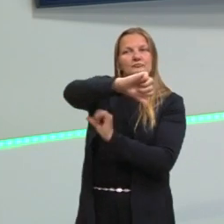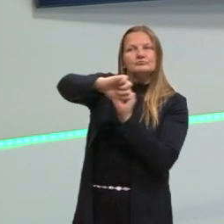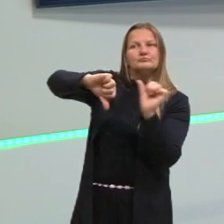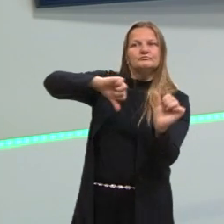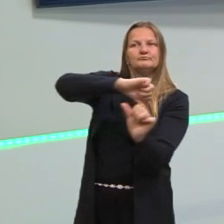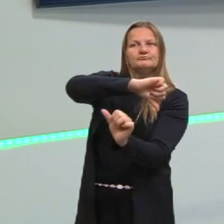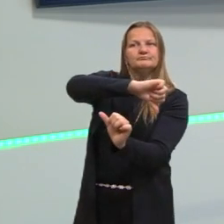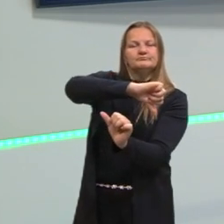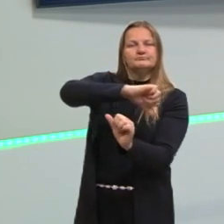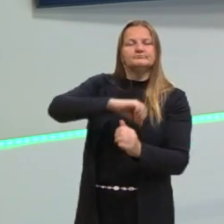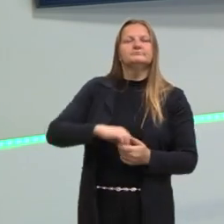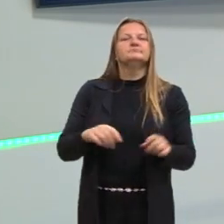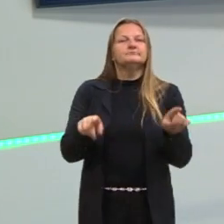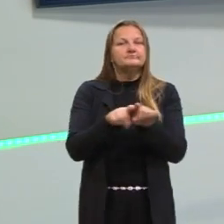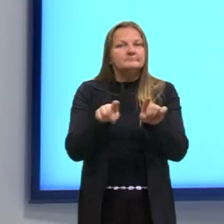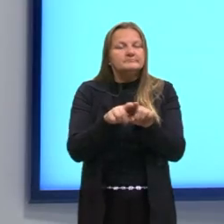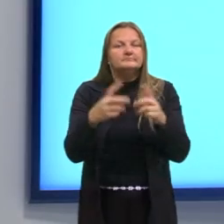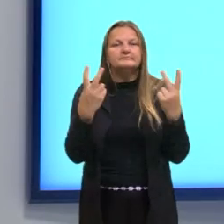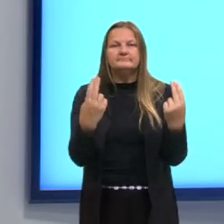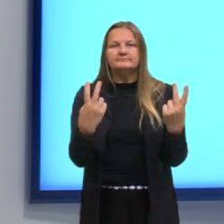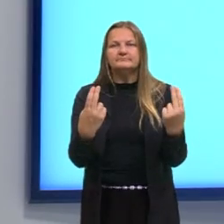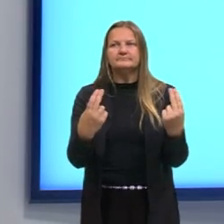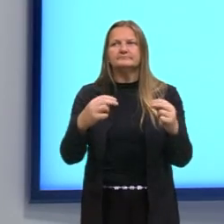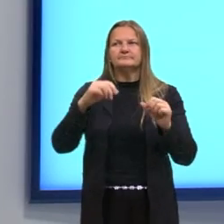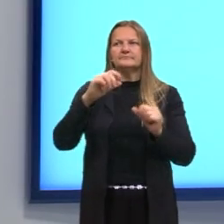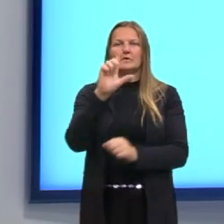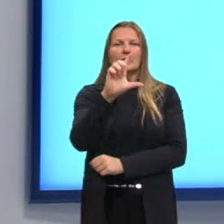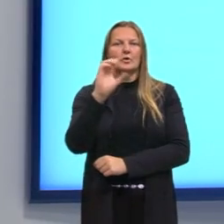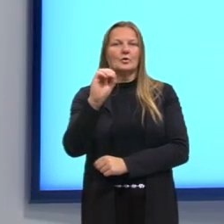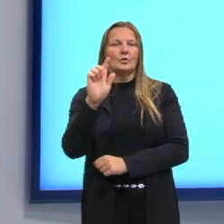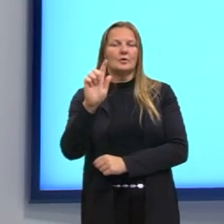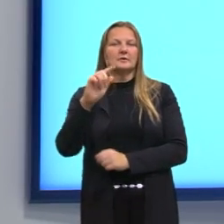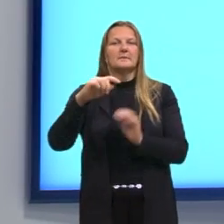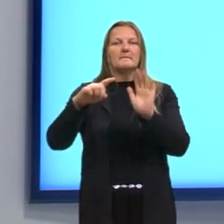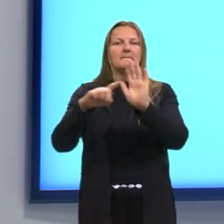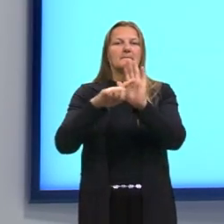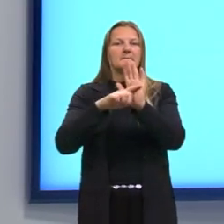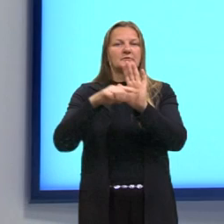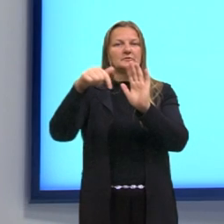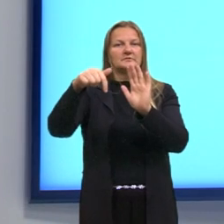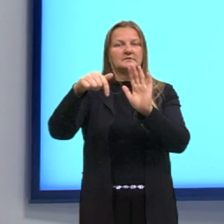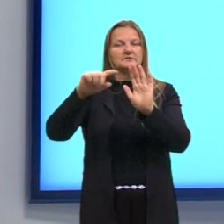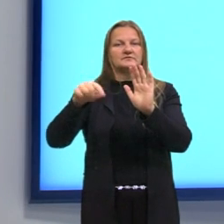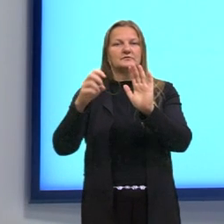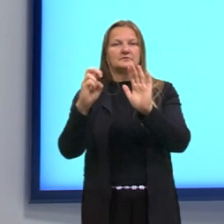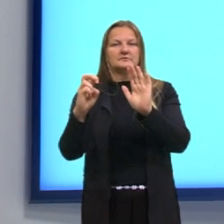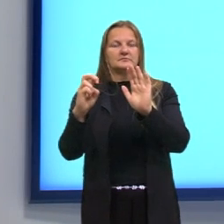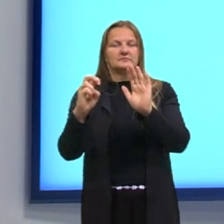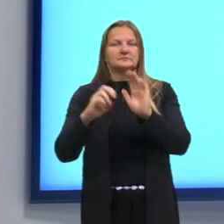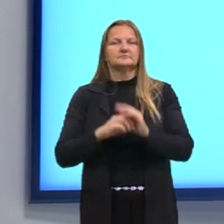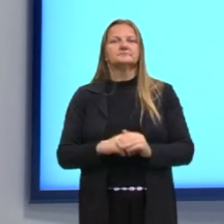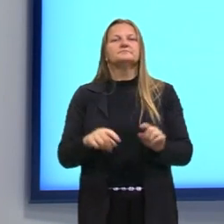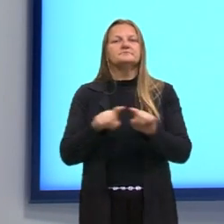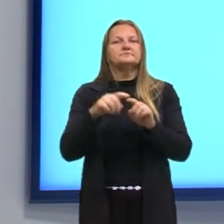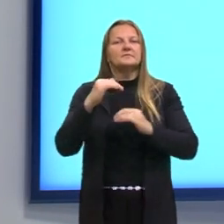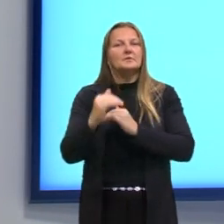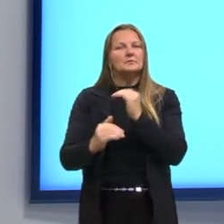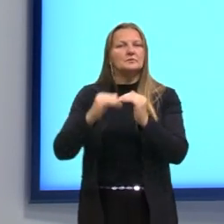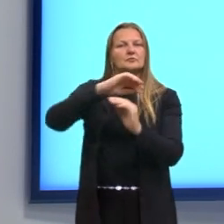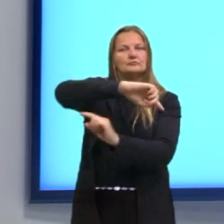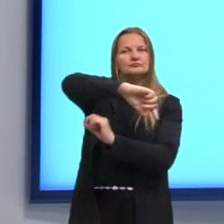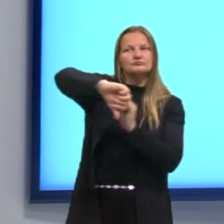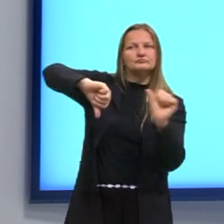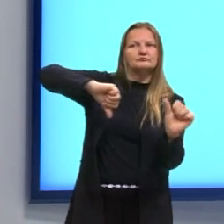desigualdade, né? Então, todo esse logaritmo, ele é menor do que 7,5. E aí o processo é o mesmo.